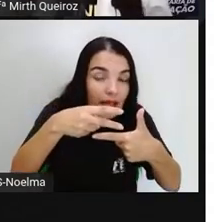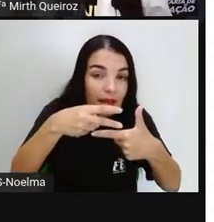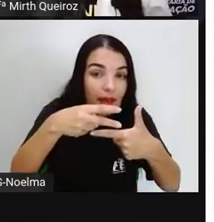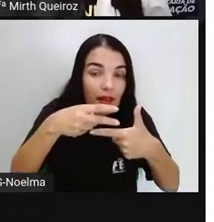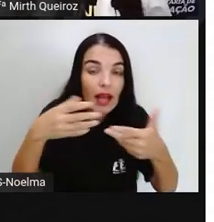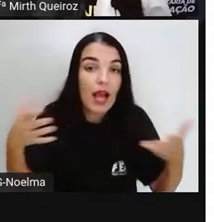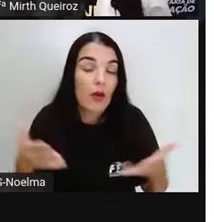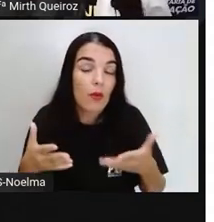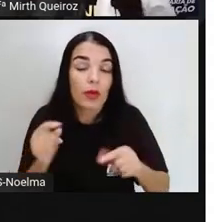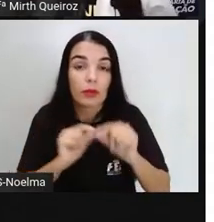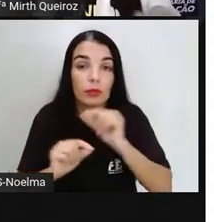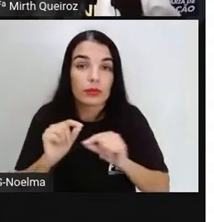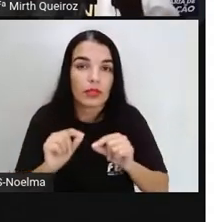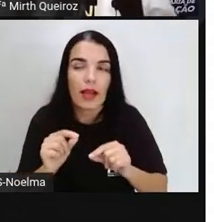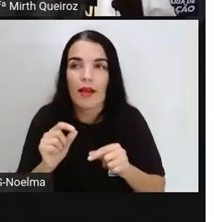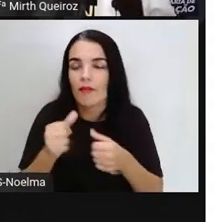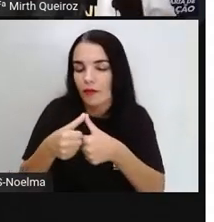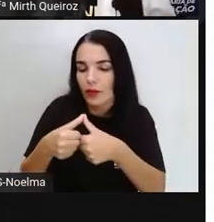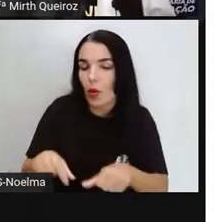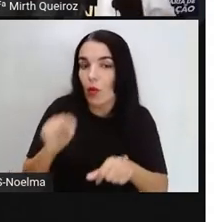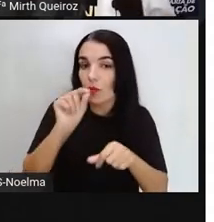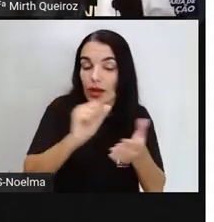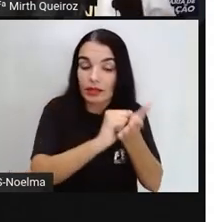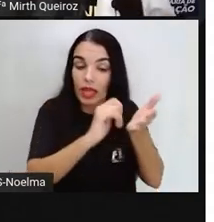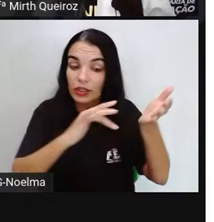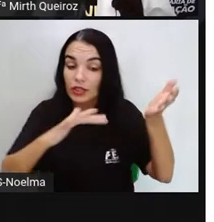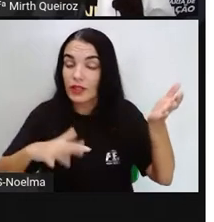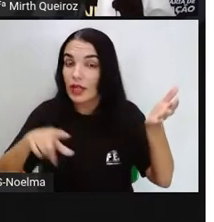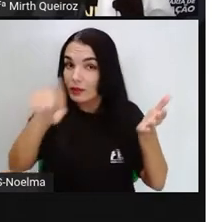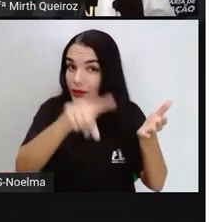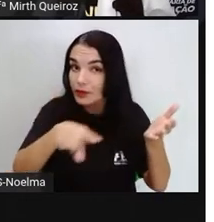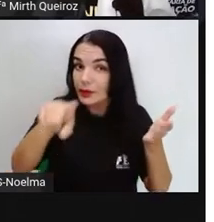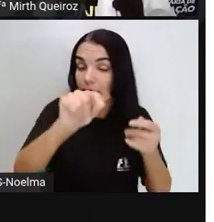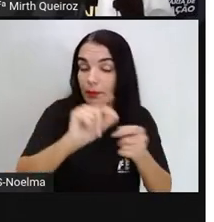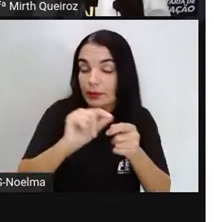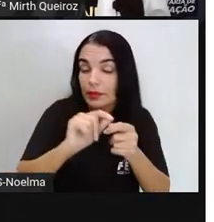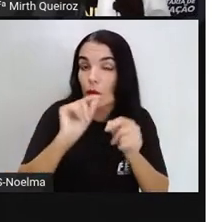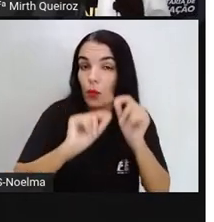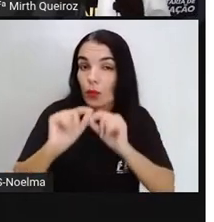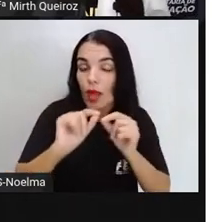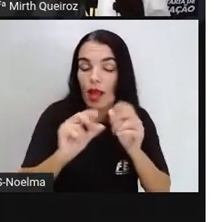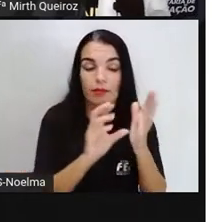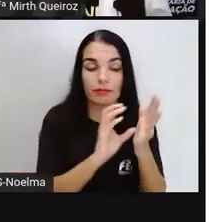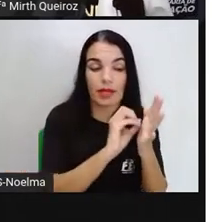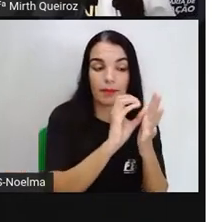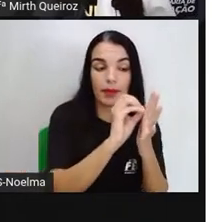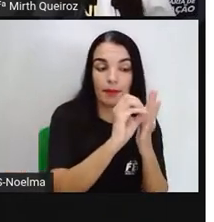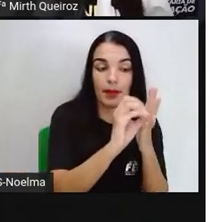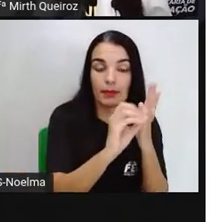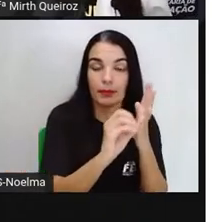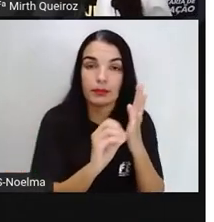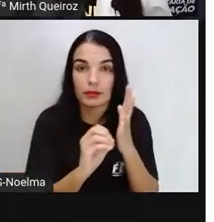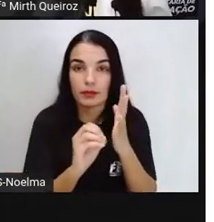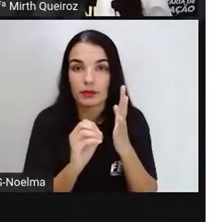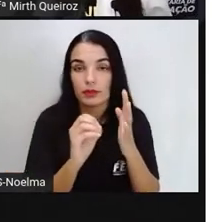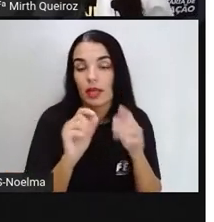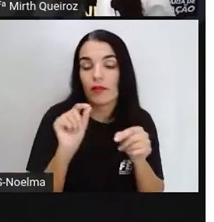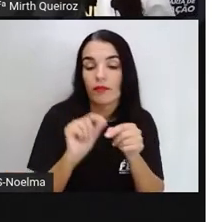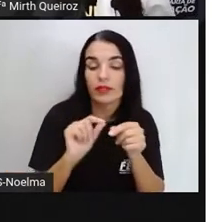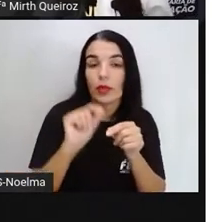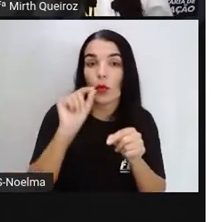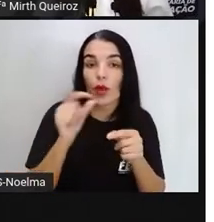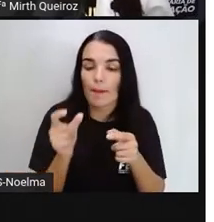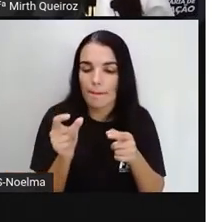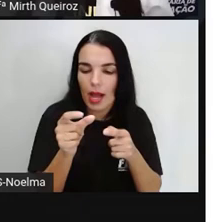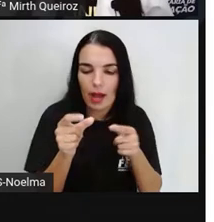esse tangram ficou uma atividade para vocês que seria fazer uma cadeia alimentar utilizando as peças do